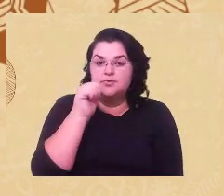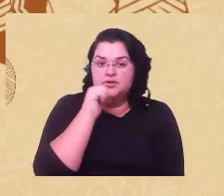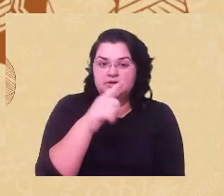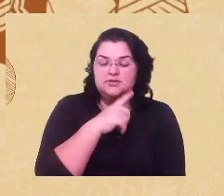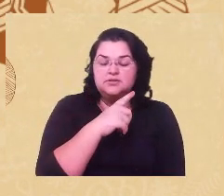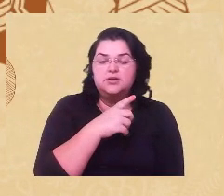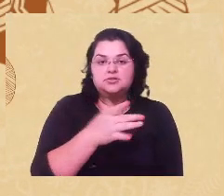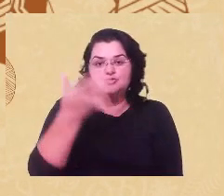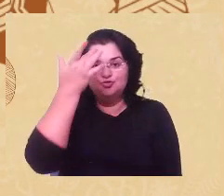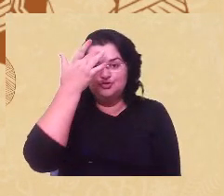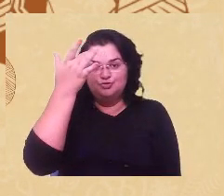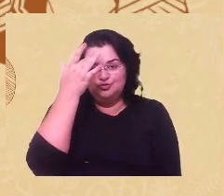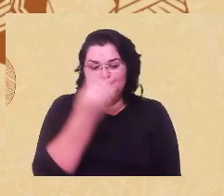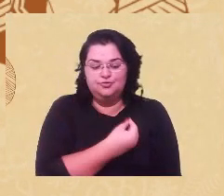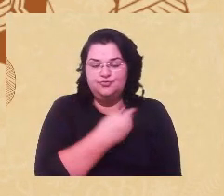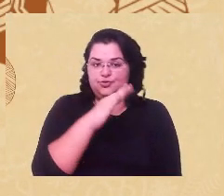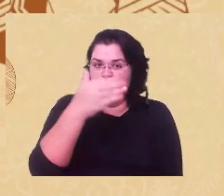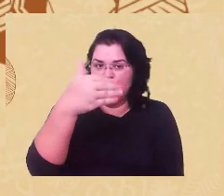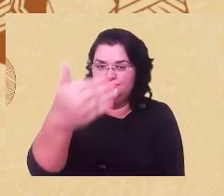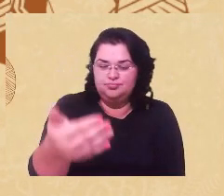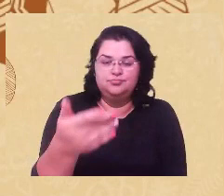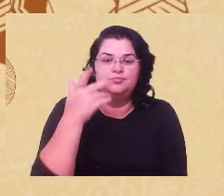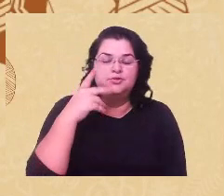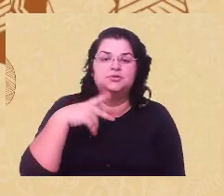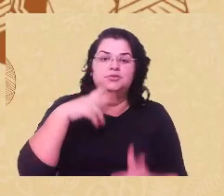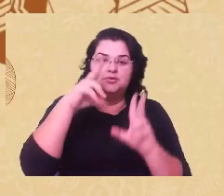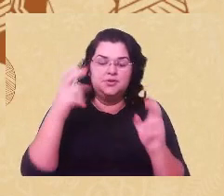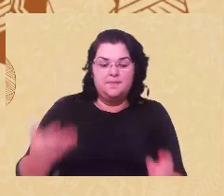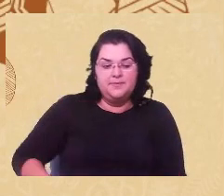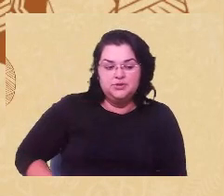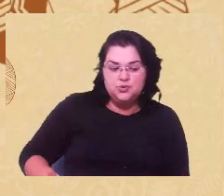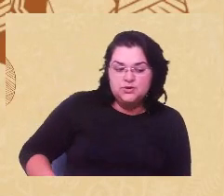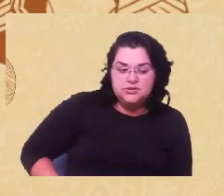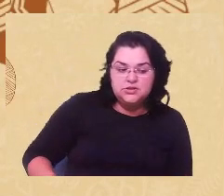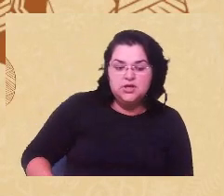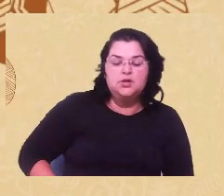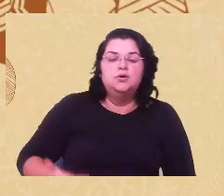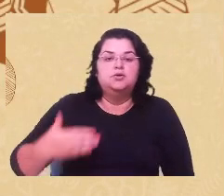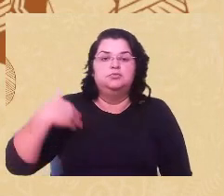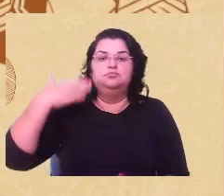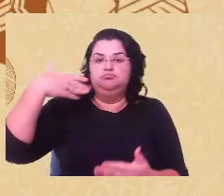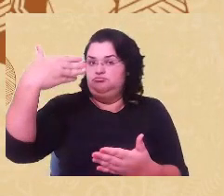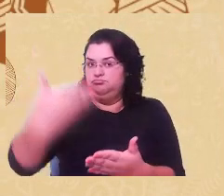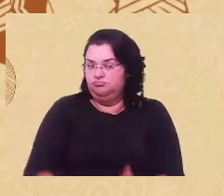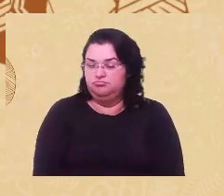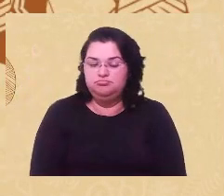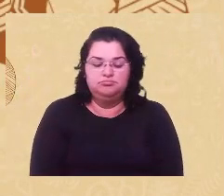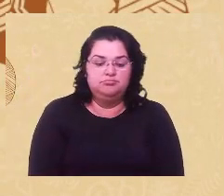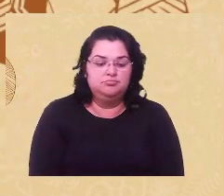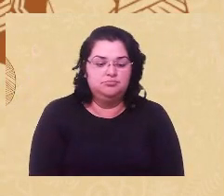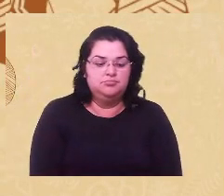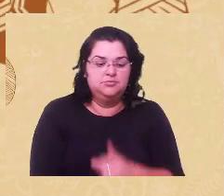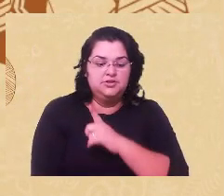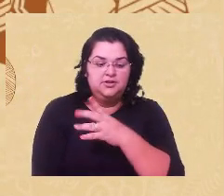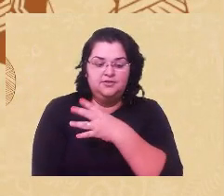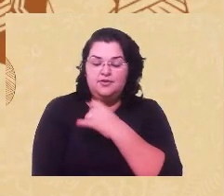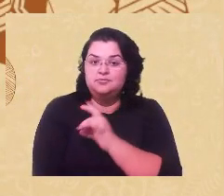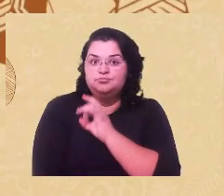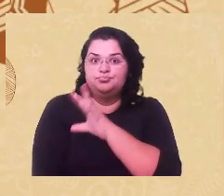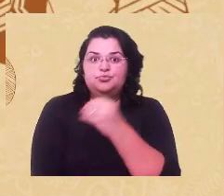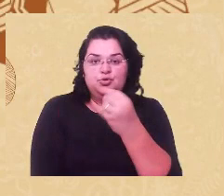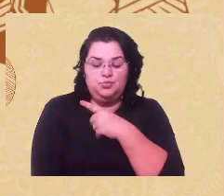ao longo da vida sobre a própria menstruação, o próprio ciclo, o período fértil, como seus corpos se